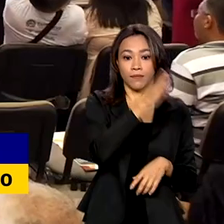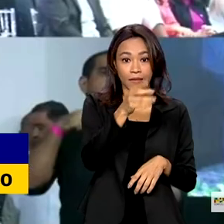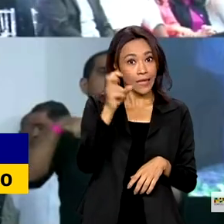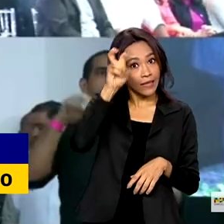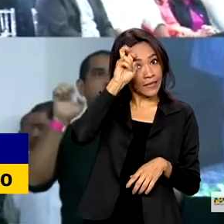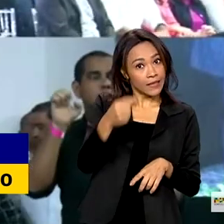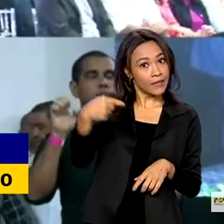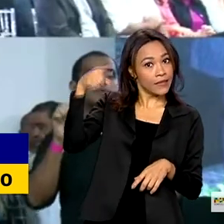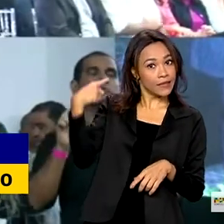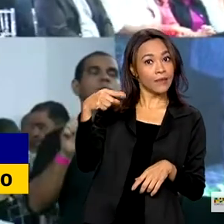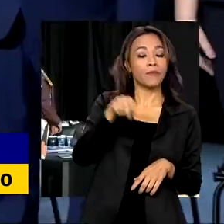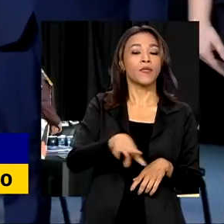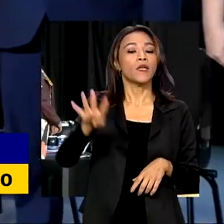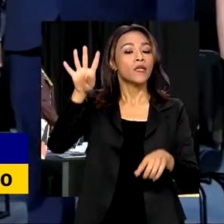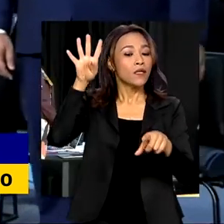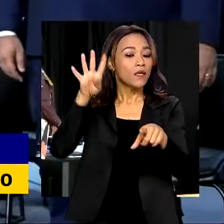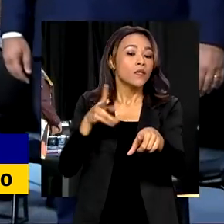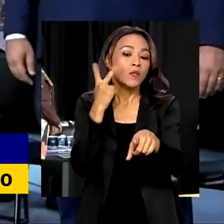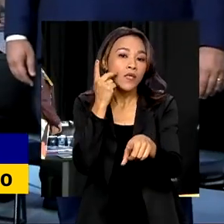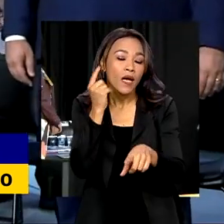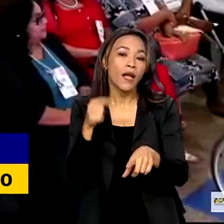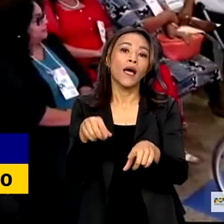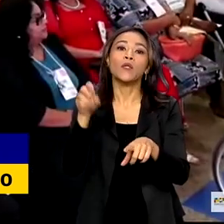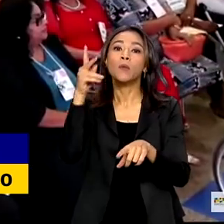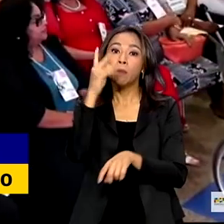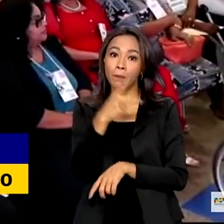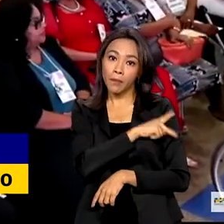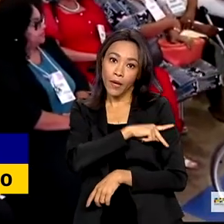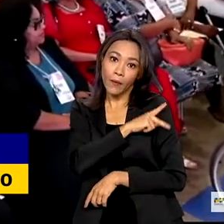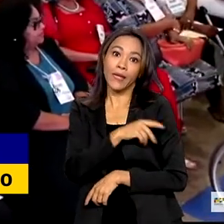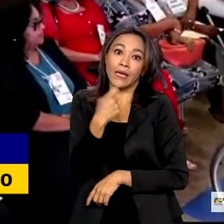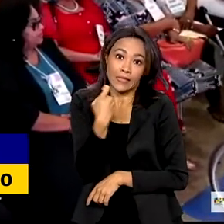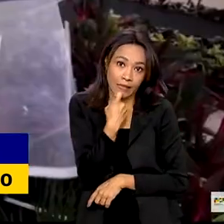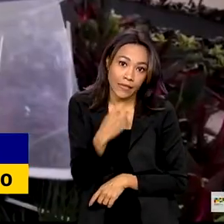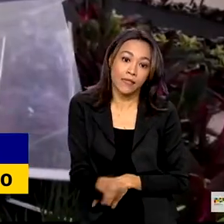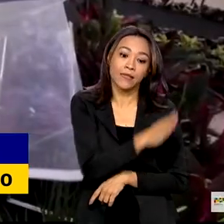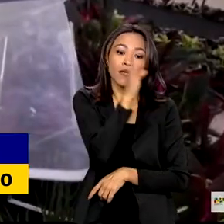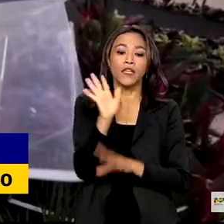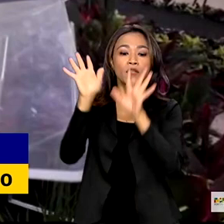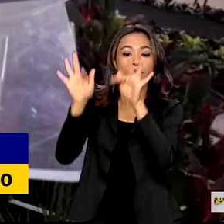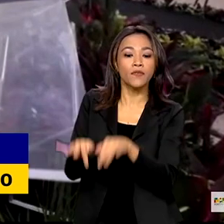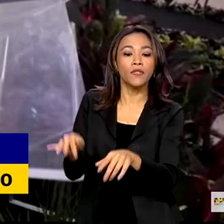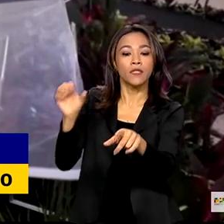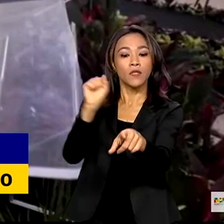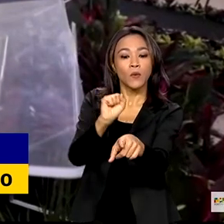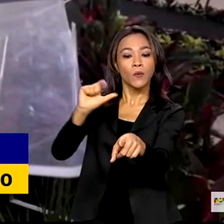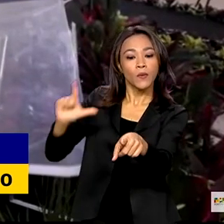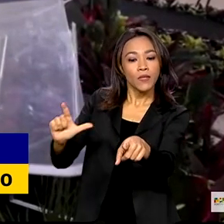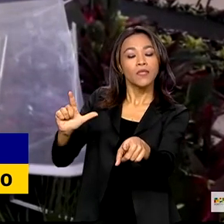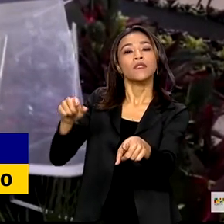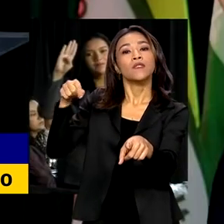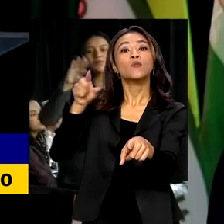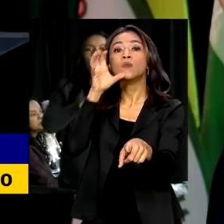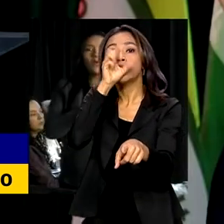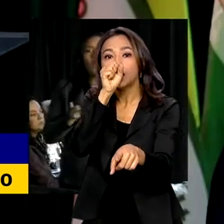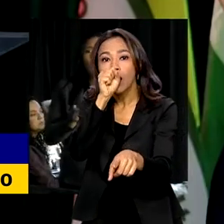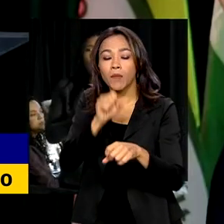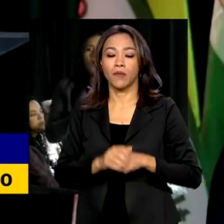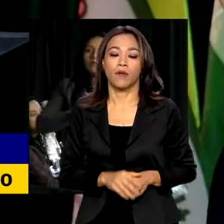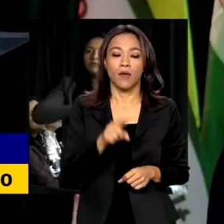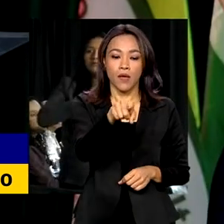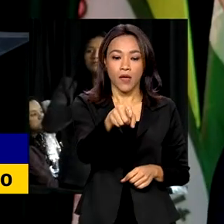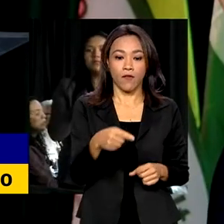quinta-feira, no Ceará e no Piauí na sexta, encerrando a rodada em São Luís do Maranhão, no sábado. Nós vamos